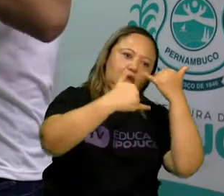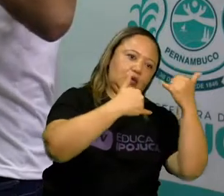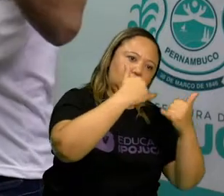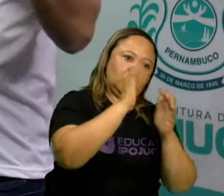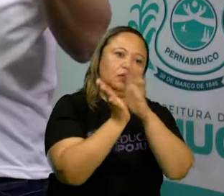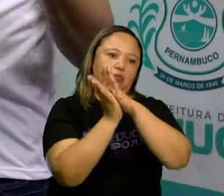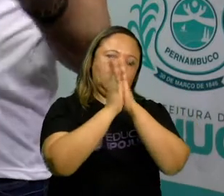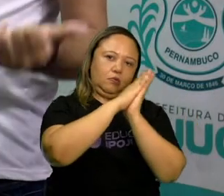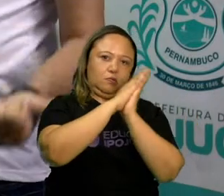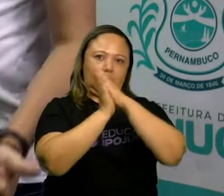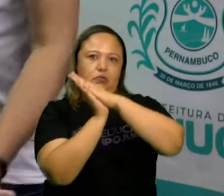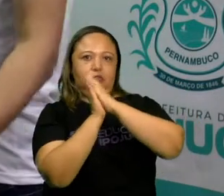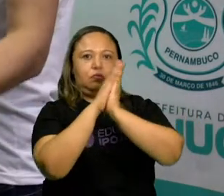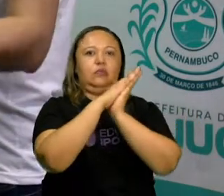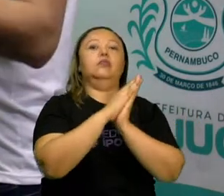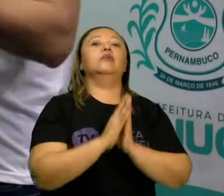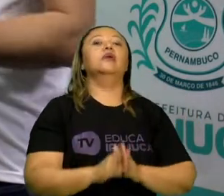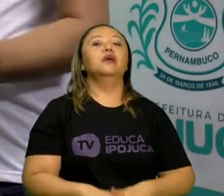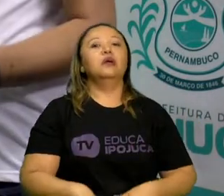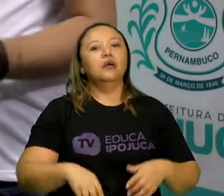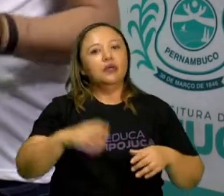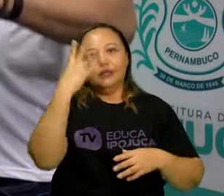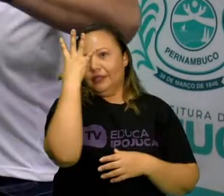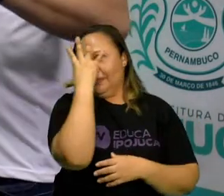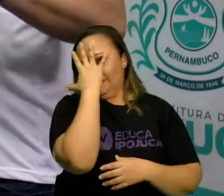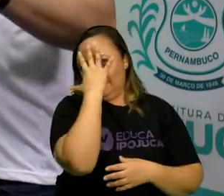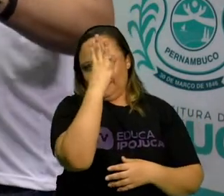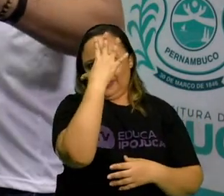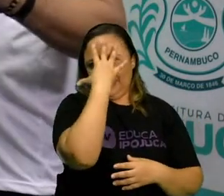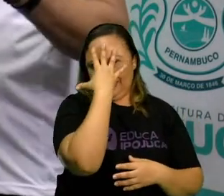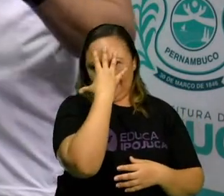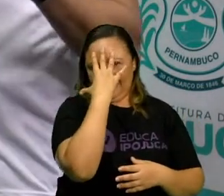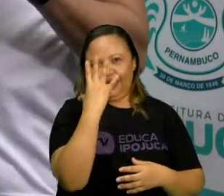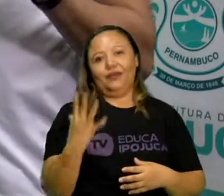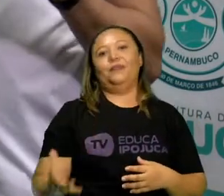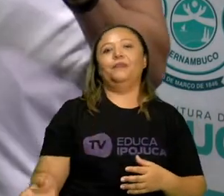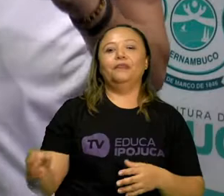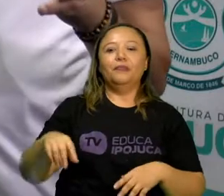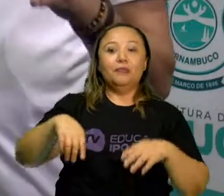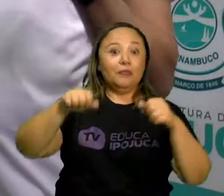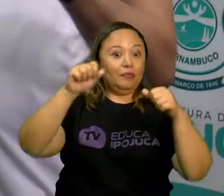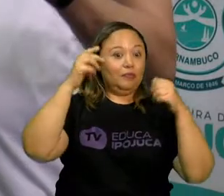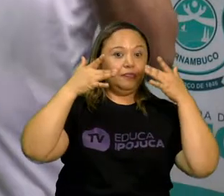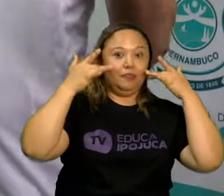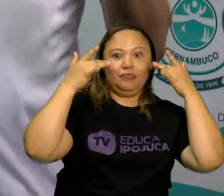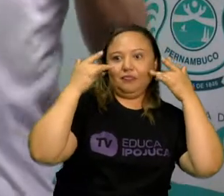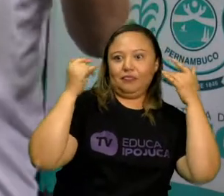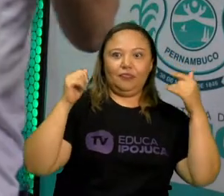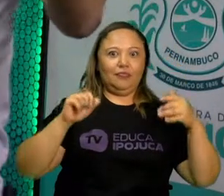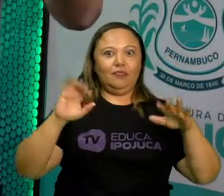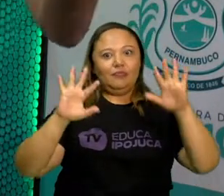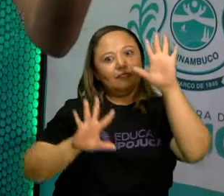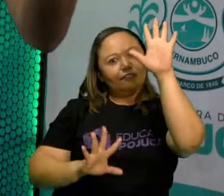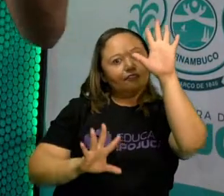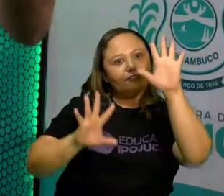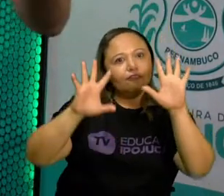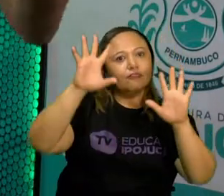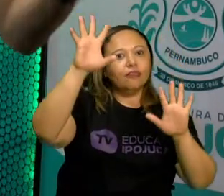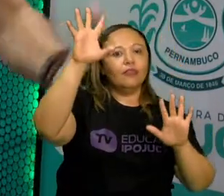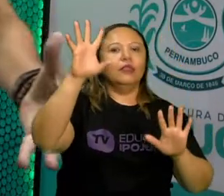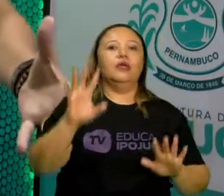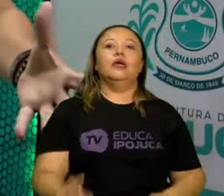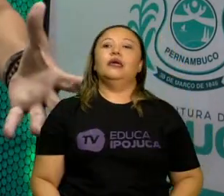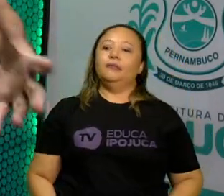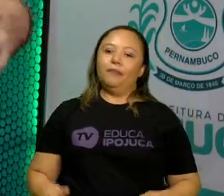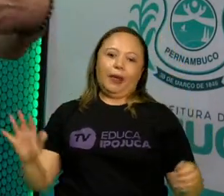de bonecos, de máscaras. Então o teatro de sombras é um dos tipos de teatro de